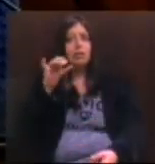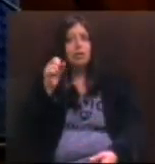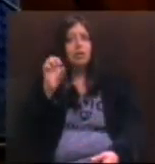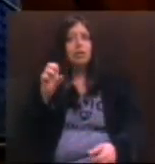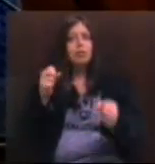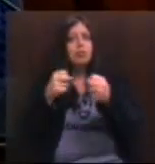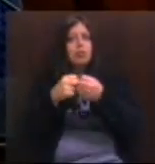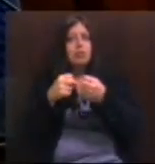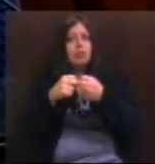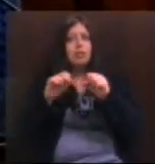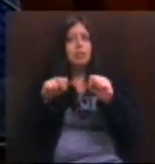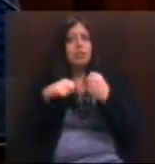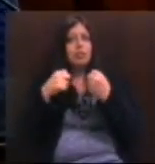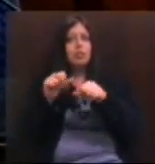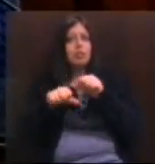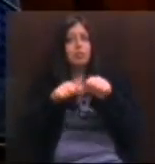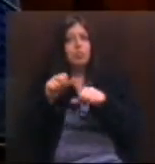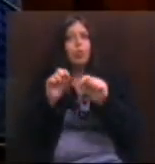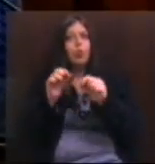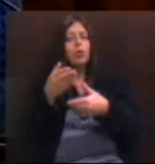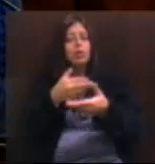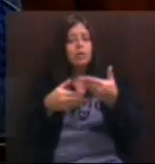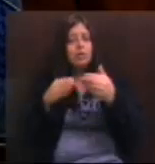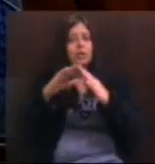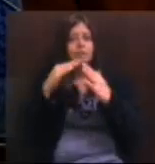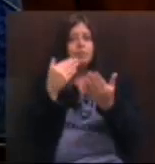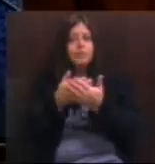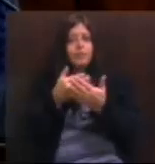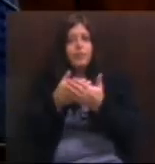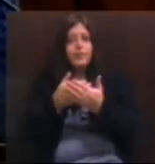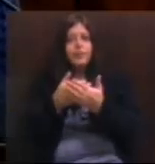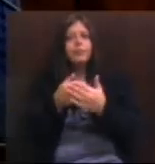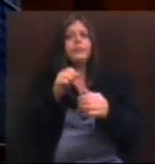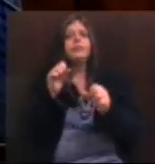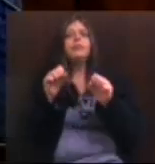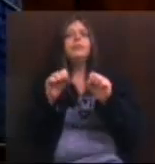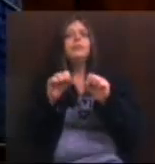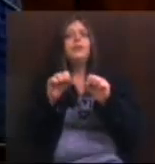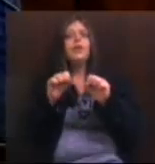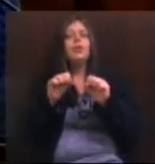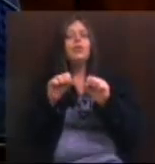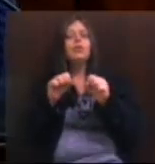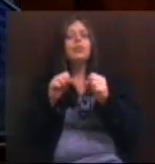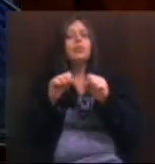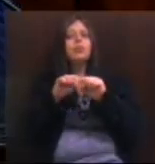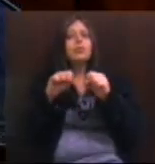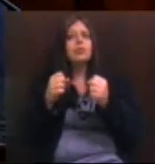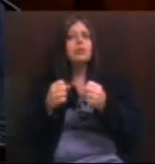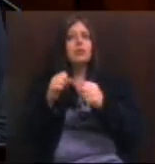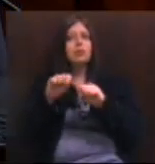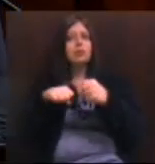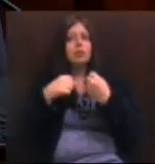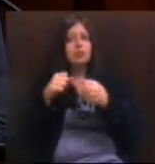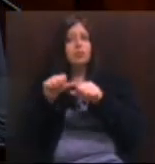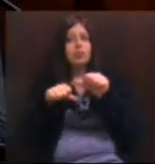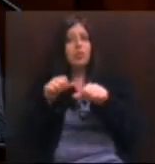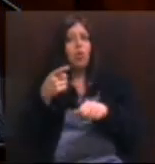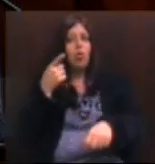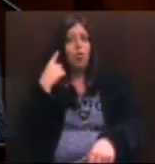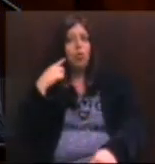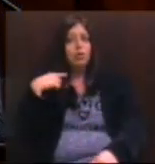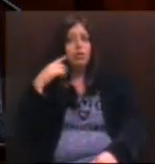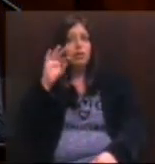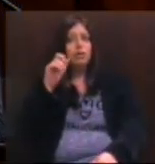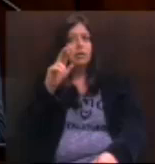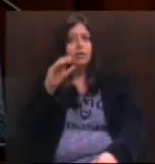de segurança mudou. Quando eu disse que trataríamos das escolas ocupadas, o sistema de segurança mudou. Ontem, o deputado Tarcísio, que